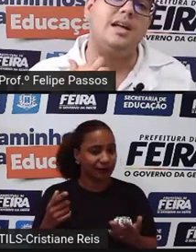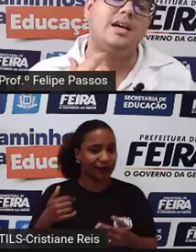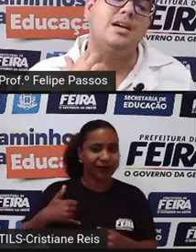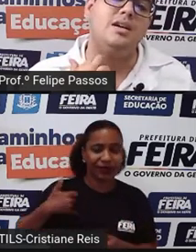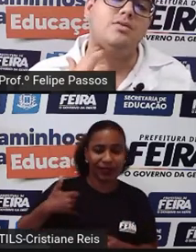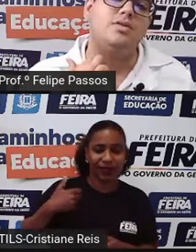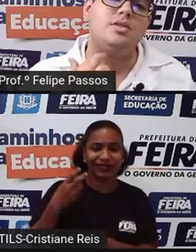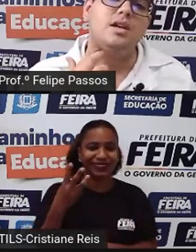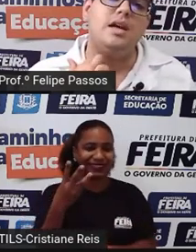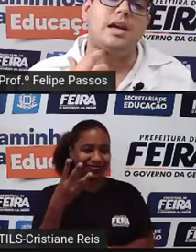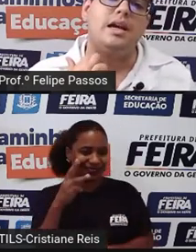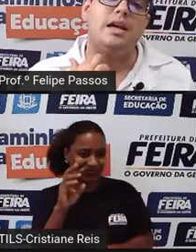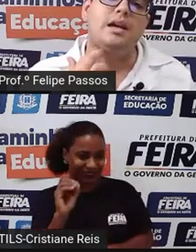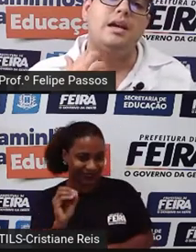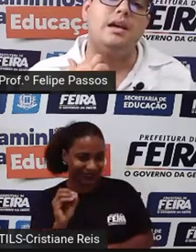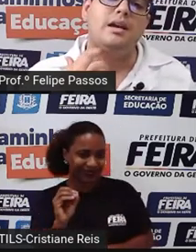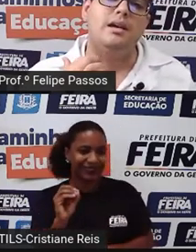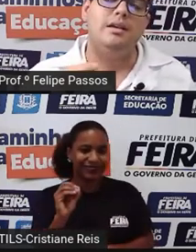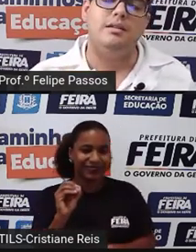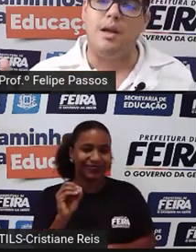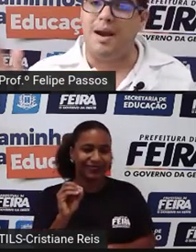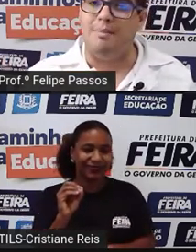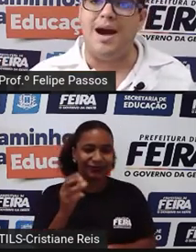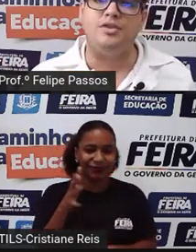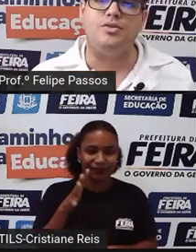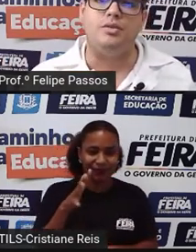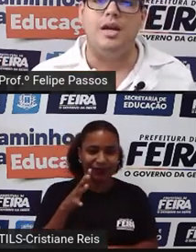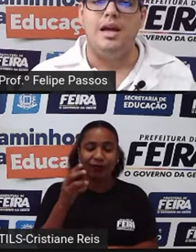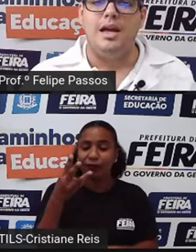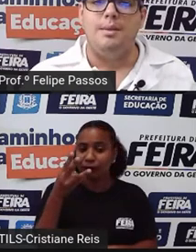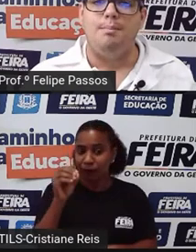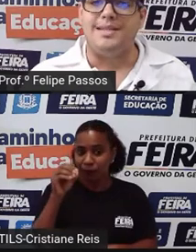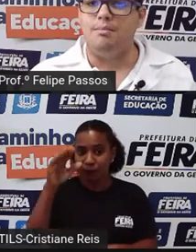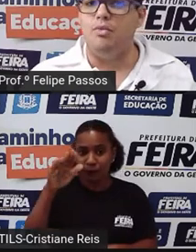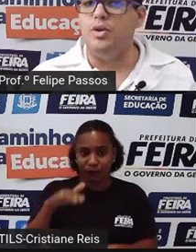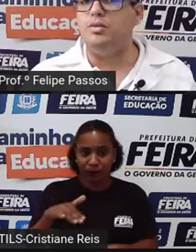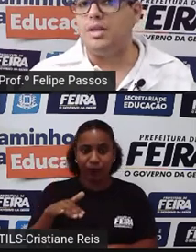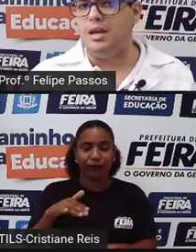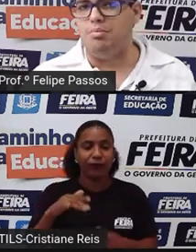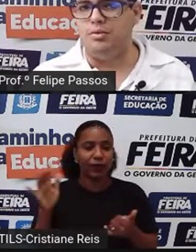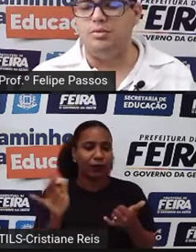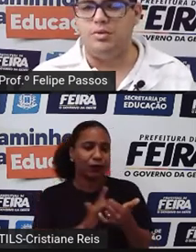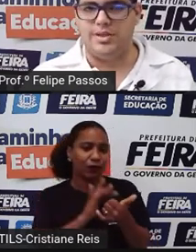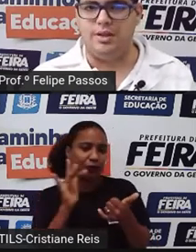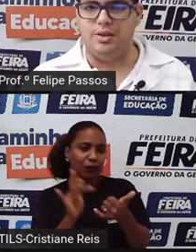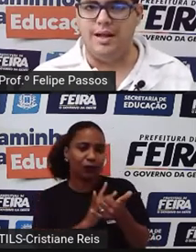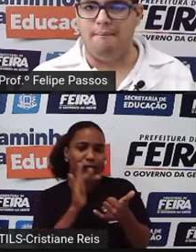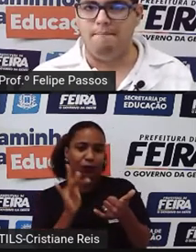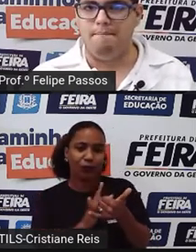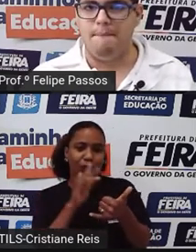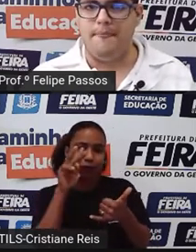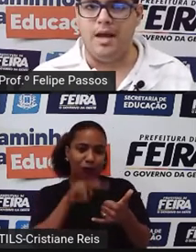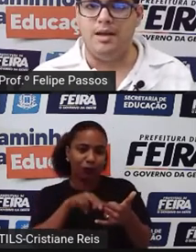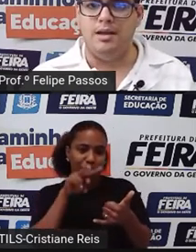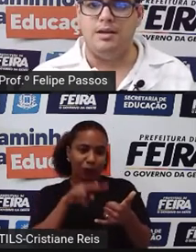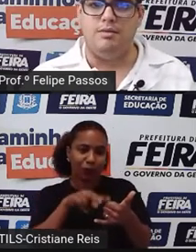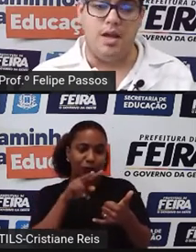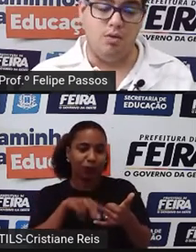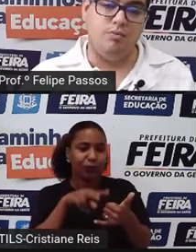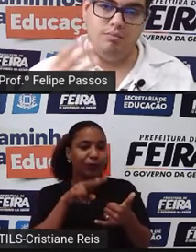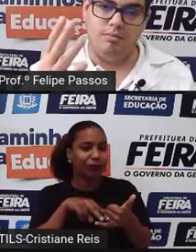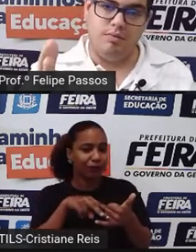30 anos para baixo, passa muito tempo no celular, né?